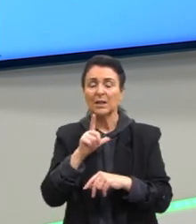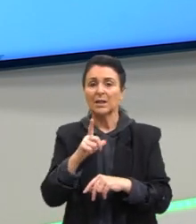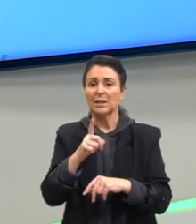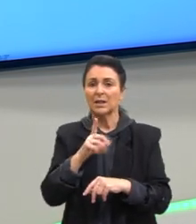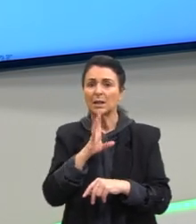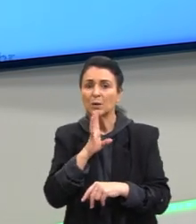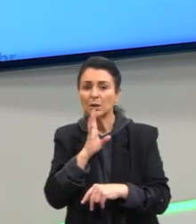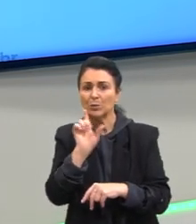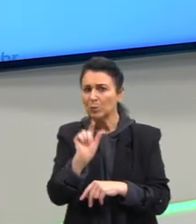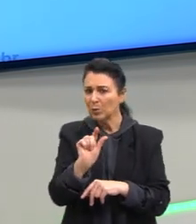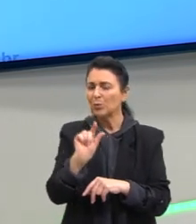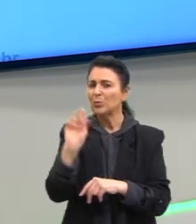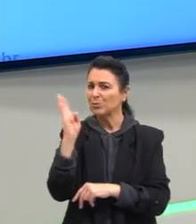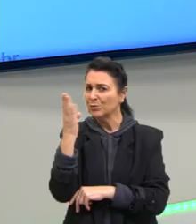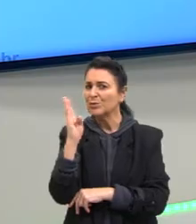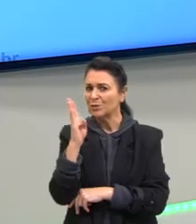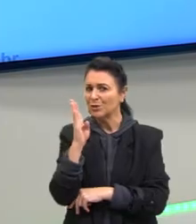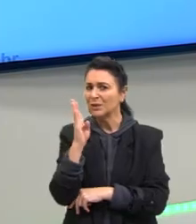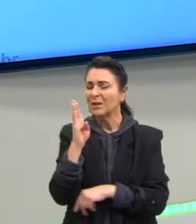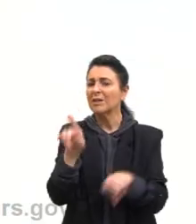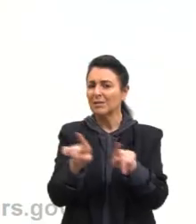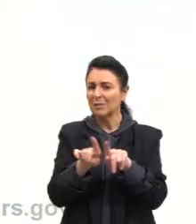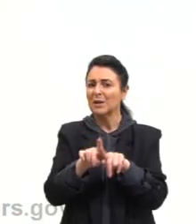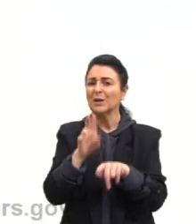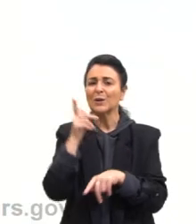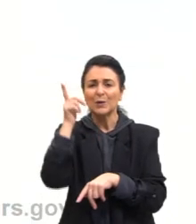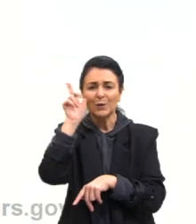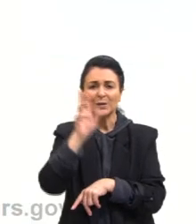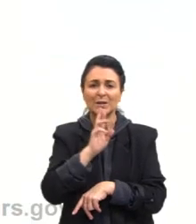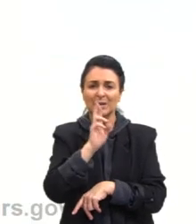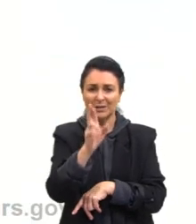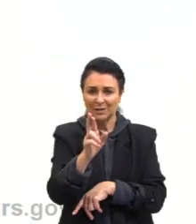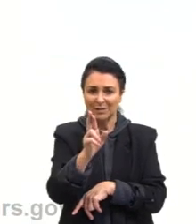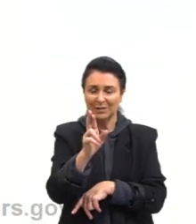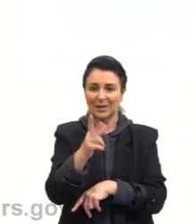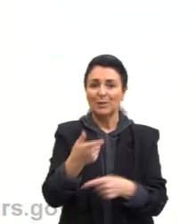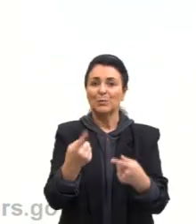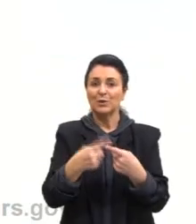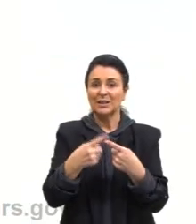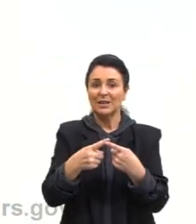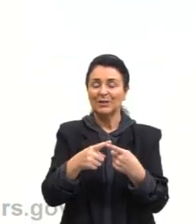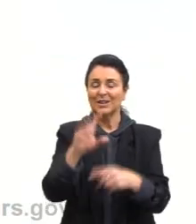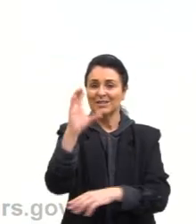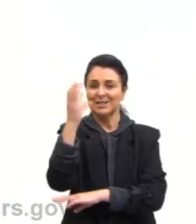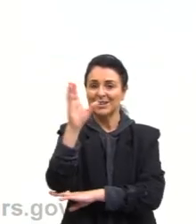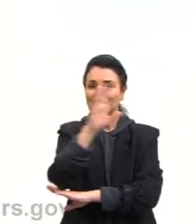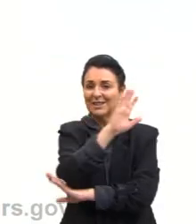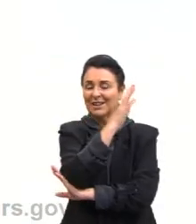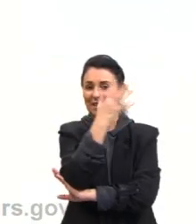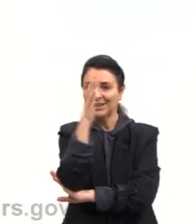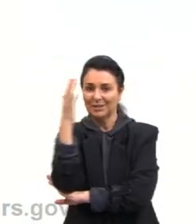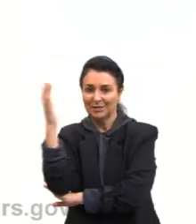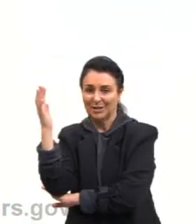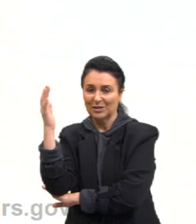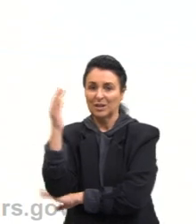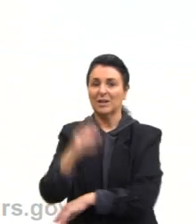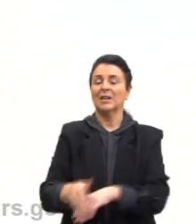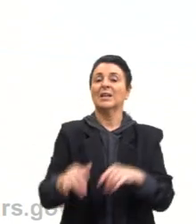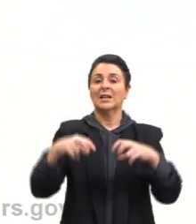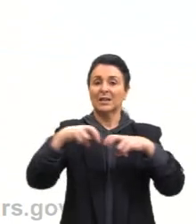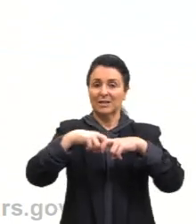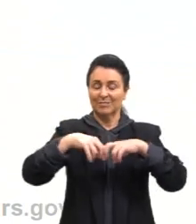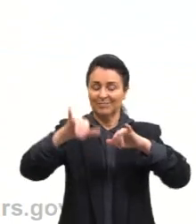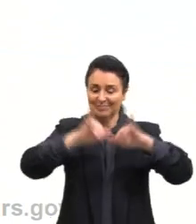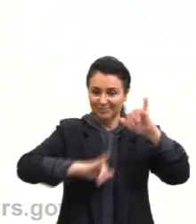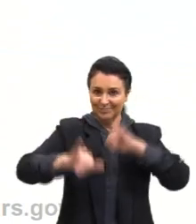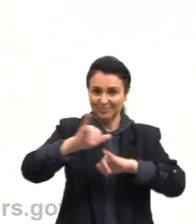responder. Faz parte da prova de ciência da natureza, então acaba mesclando aí muito conhecimento de biologia, de física e de química.